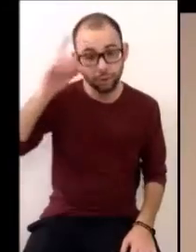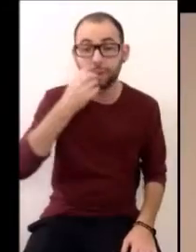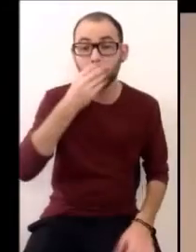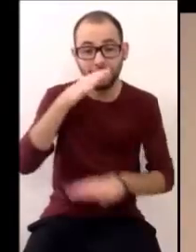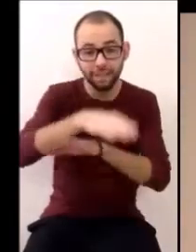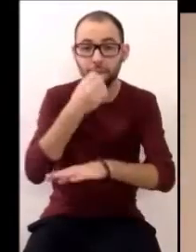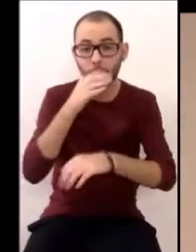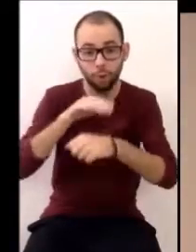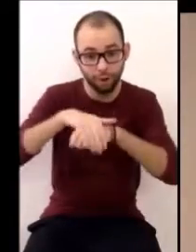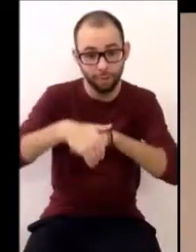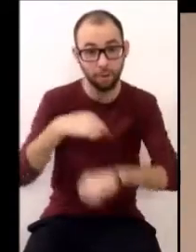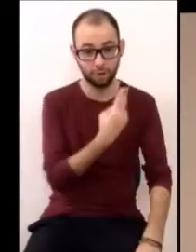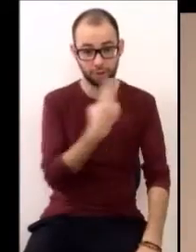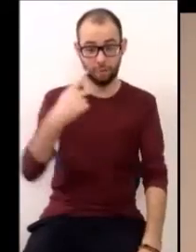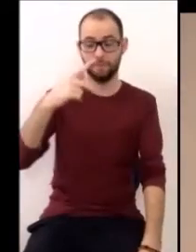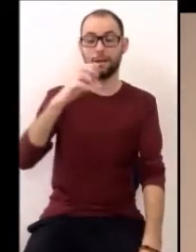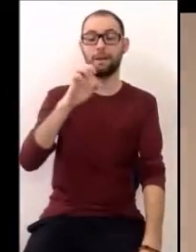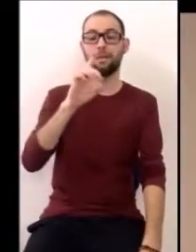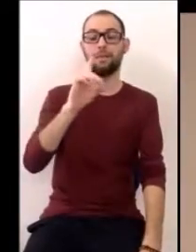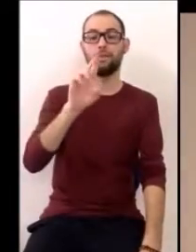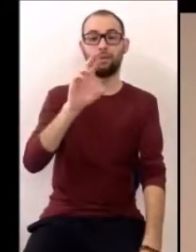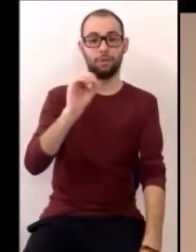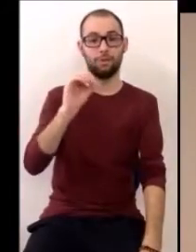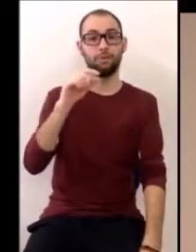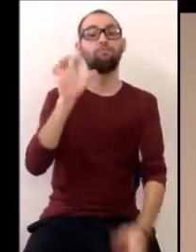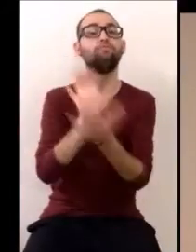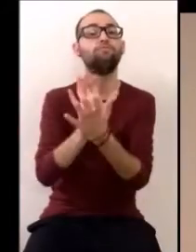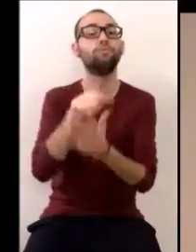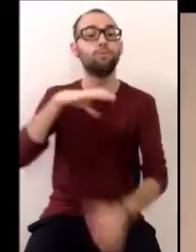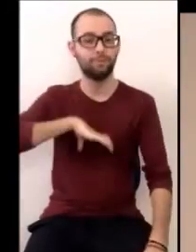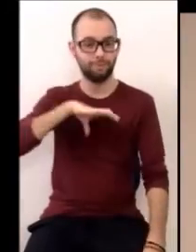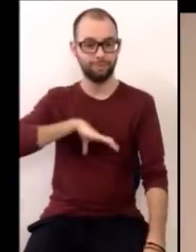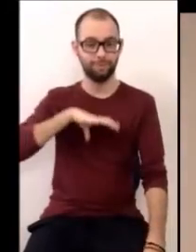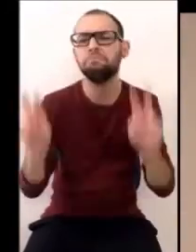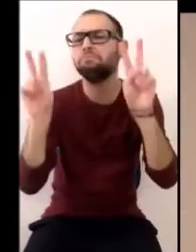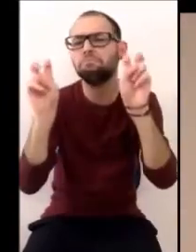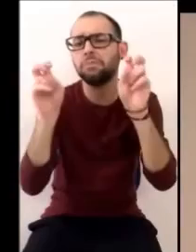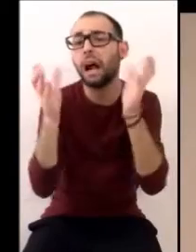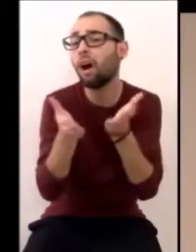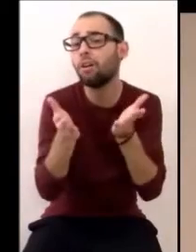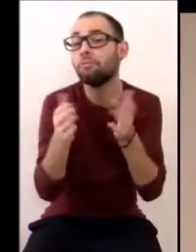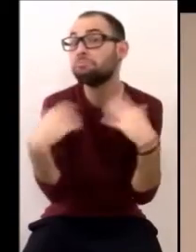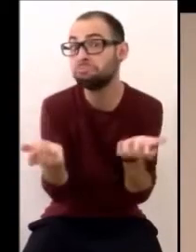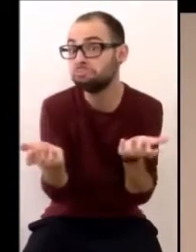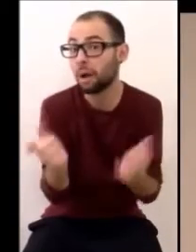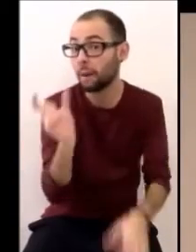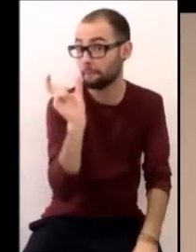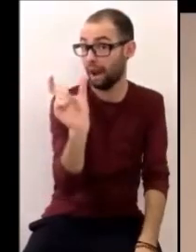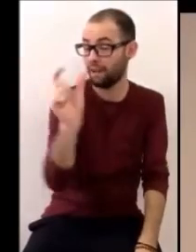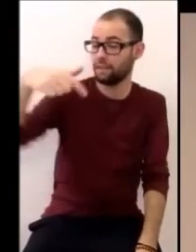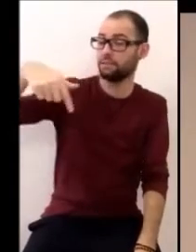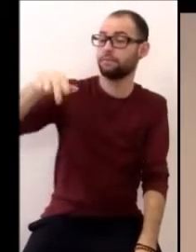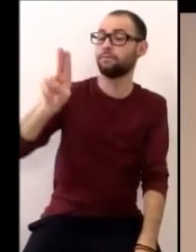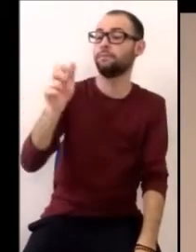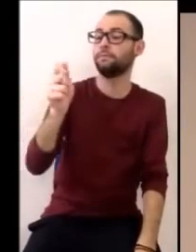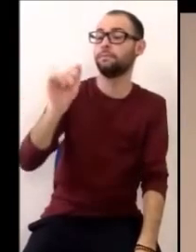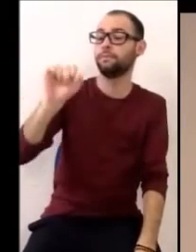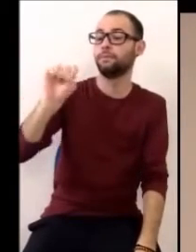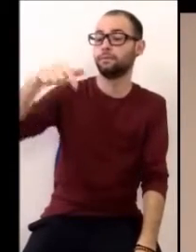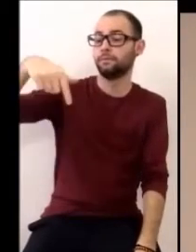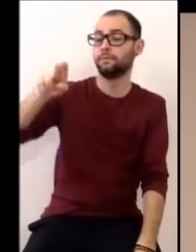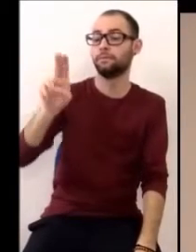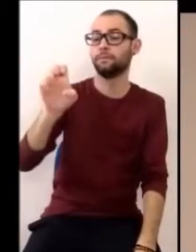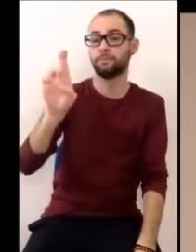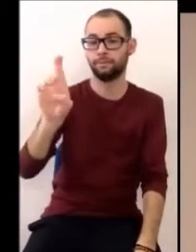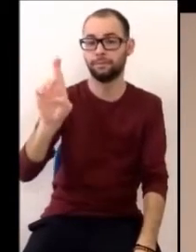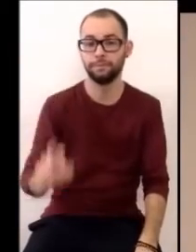Bom dia, boa tarde, boa noite. Aqui é o Pedro Valadares do Clube do Português e hoje eu vou falar sobre quaisquer. Quaisquer